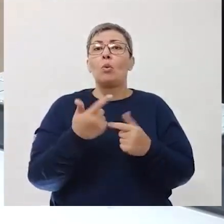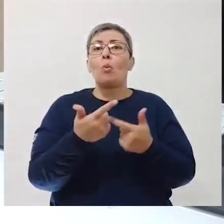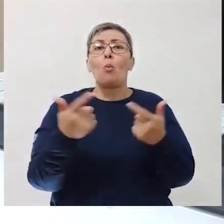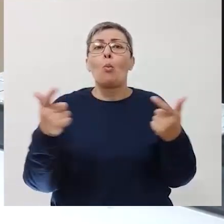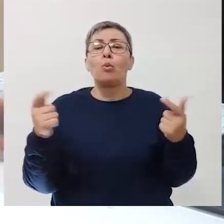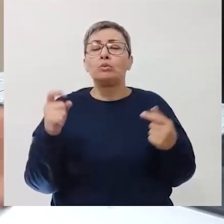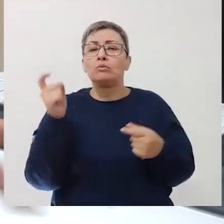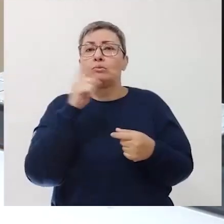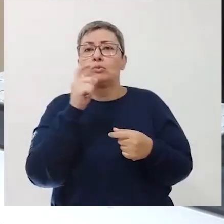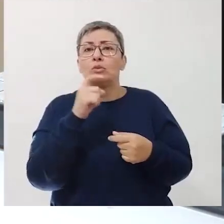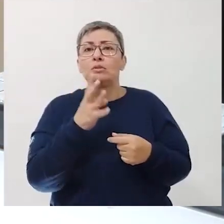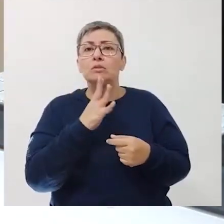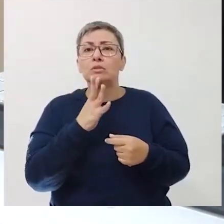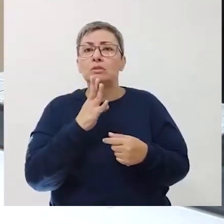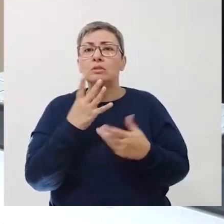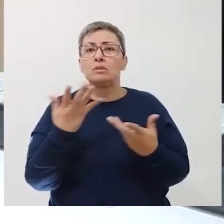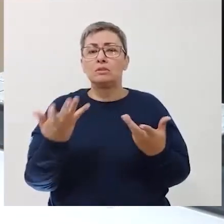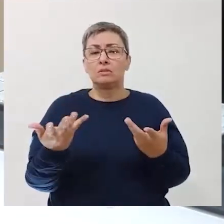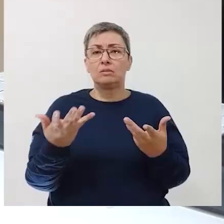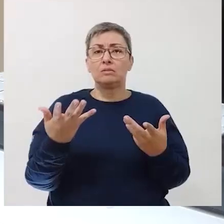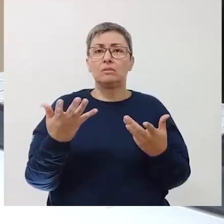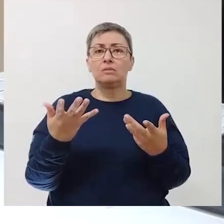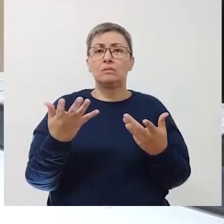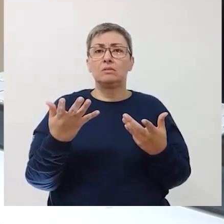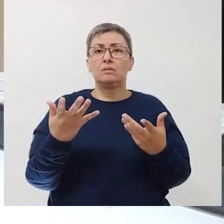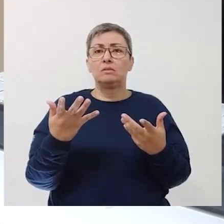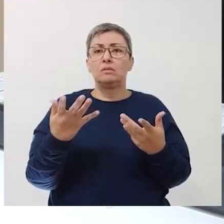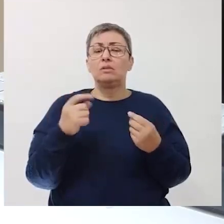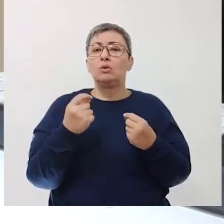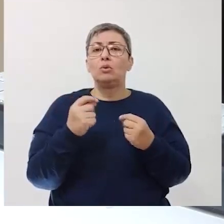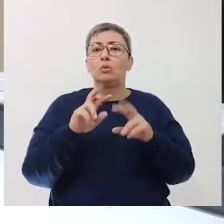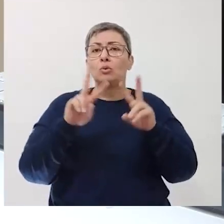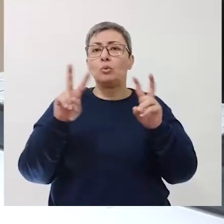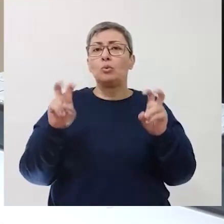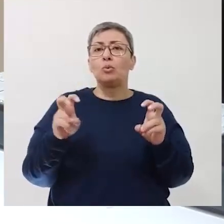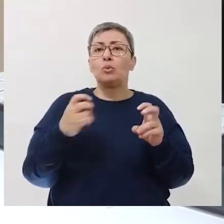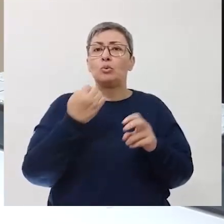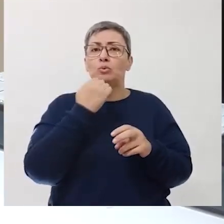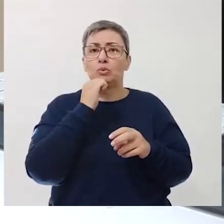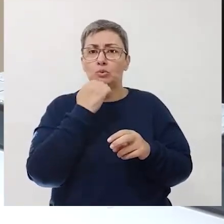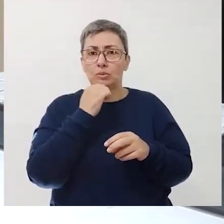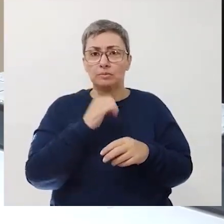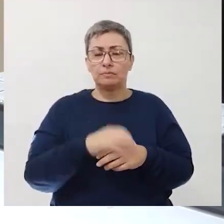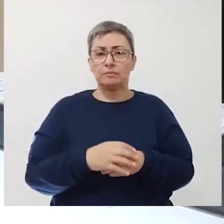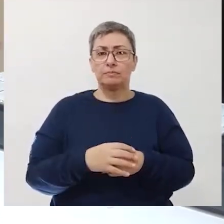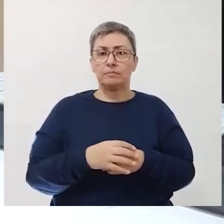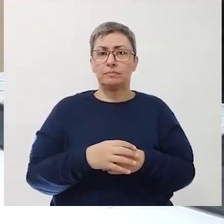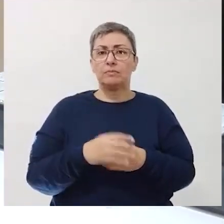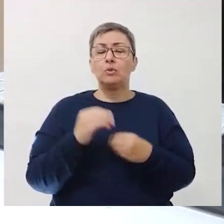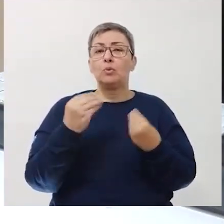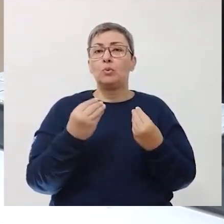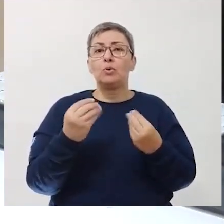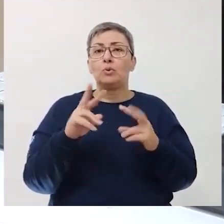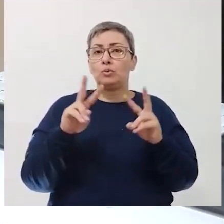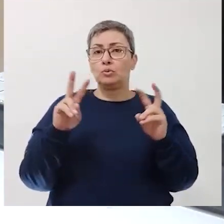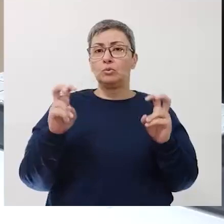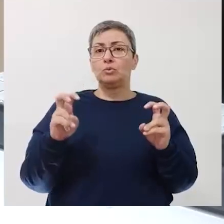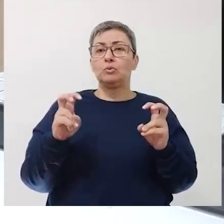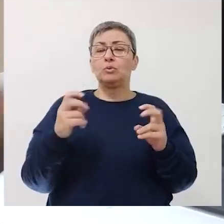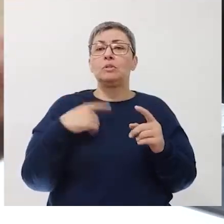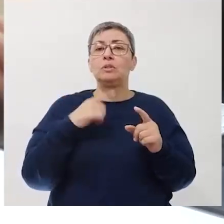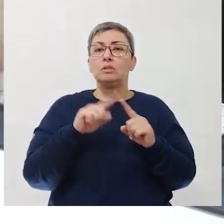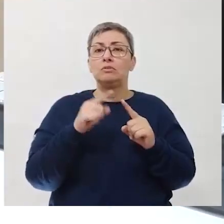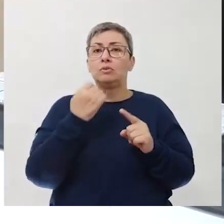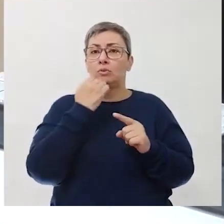né. Que outras fake news você conhece sobre o assunto da ciência, né,